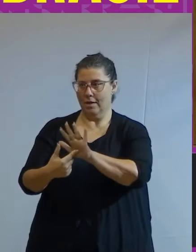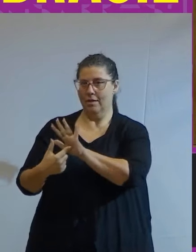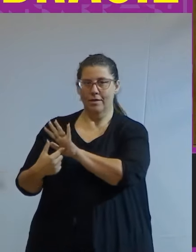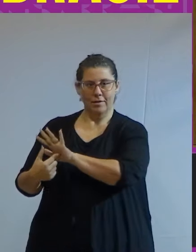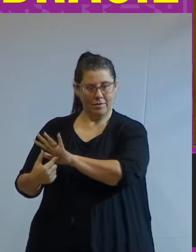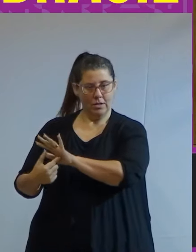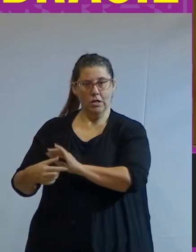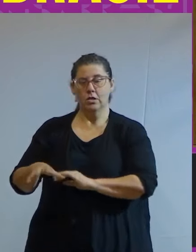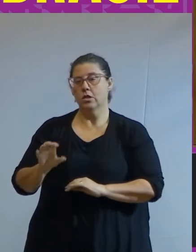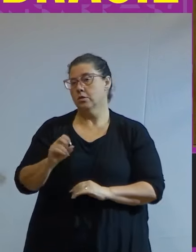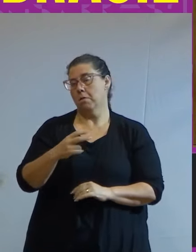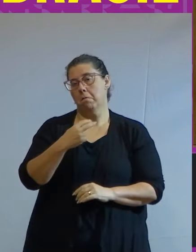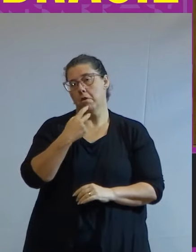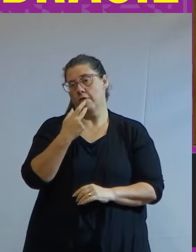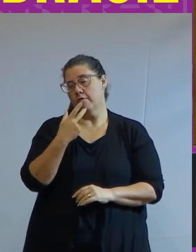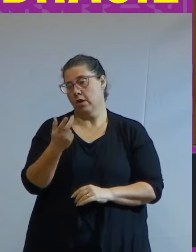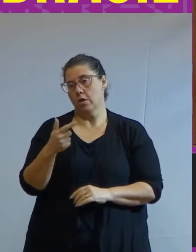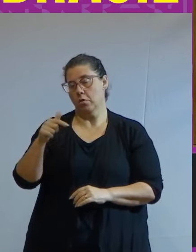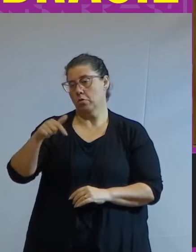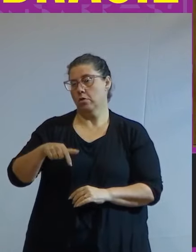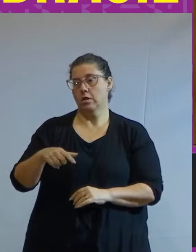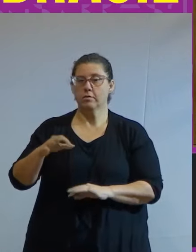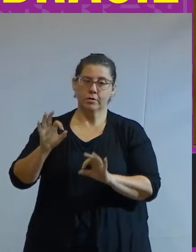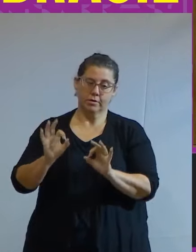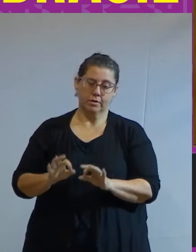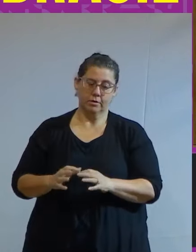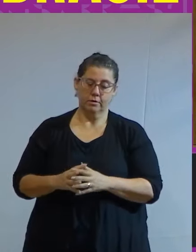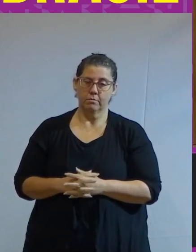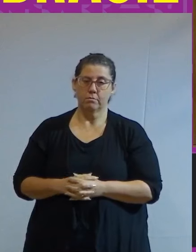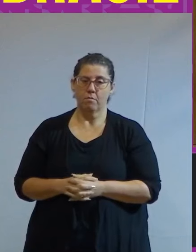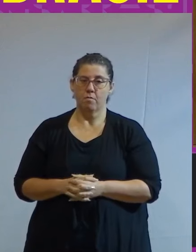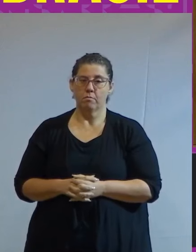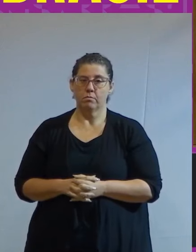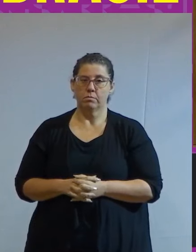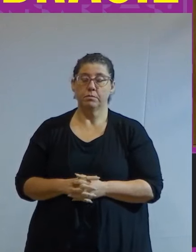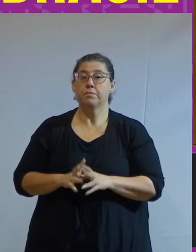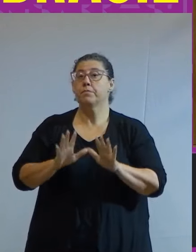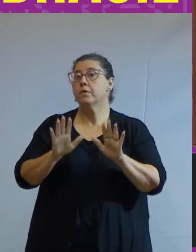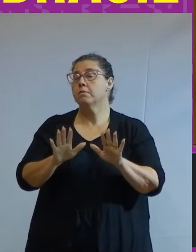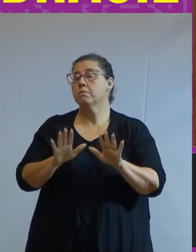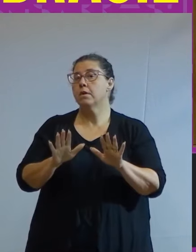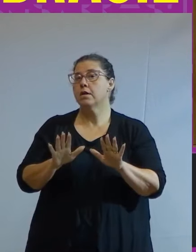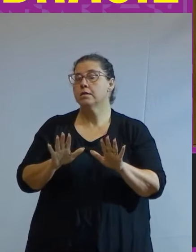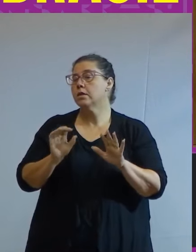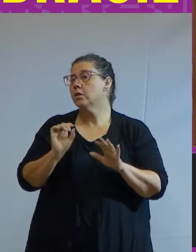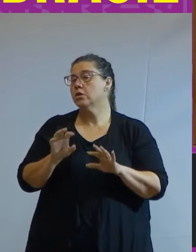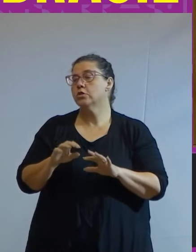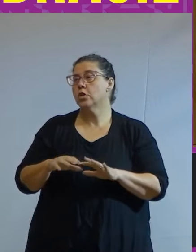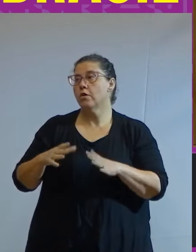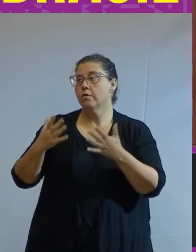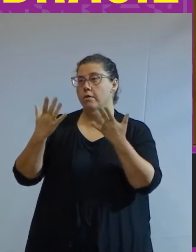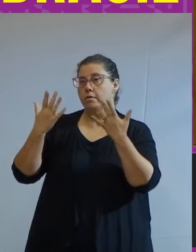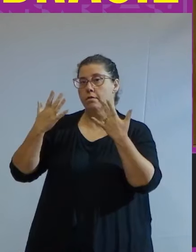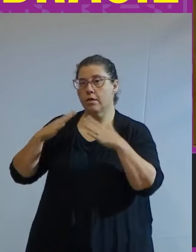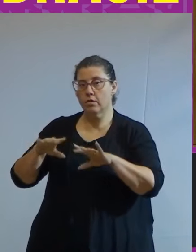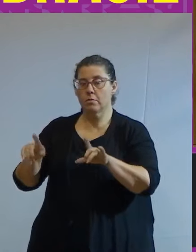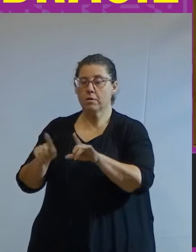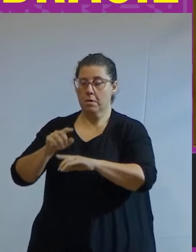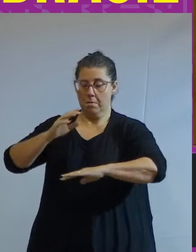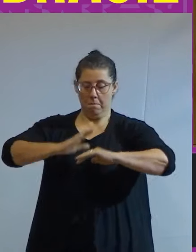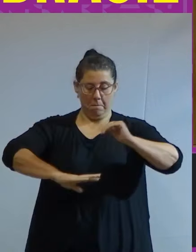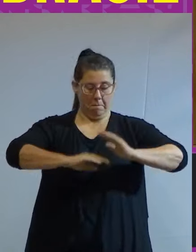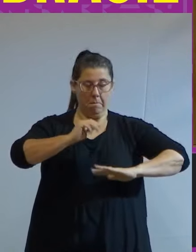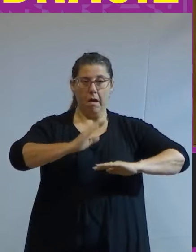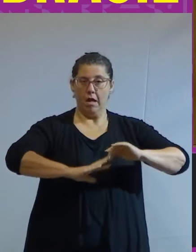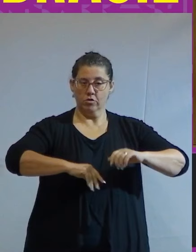não se pode dizer que ele não esteja coberto de razão. Mas falamos não só na natureza mas também no agir do